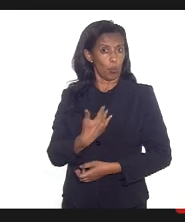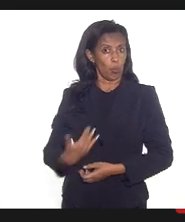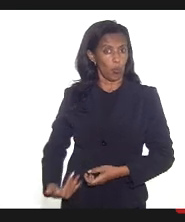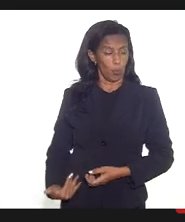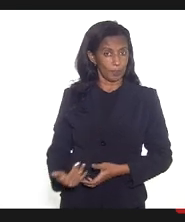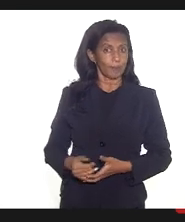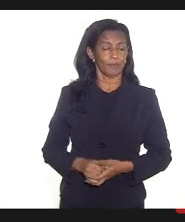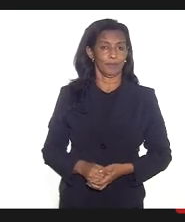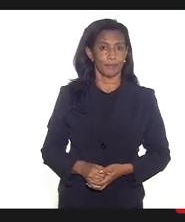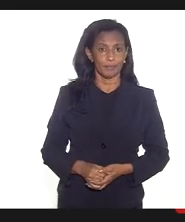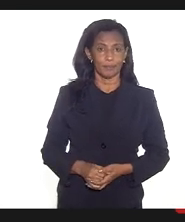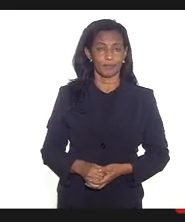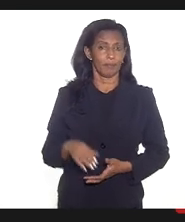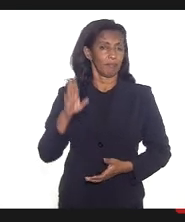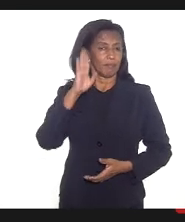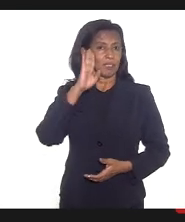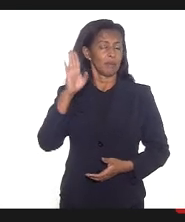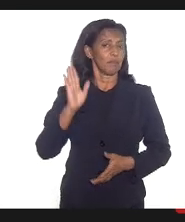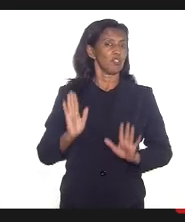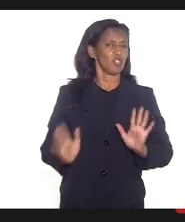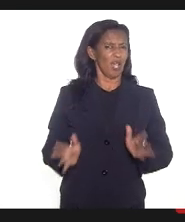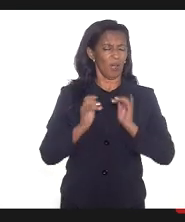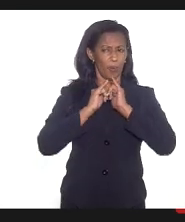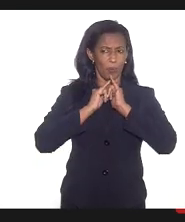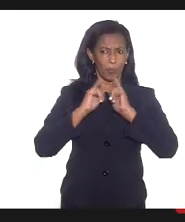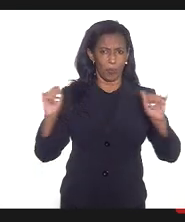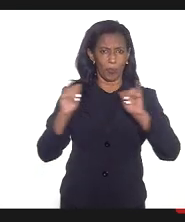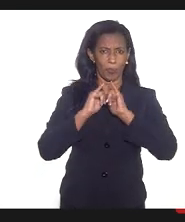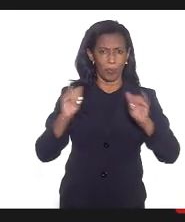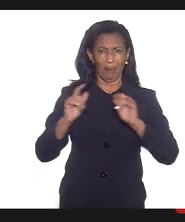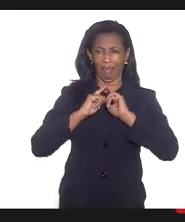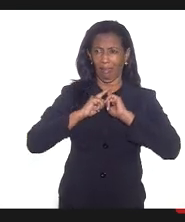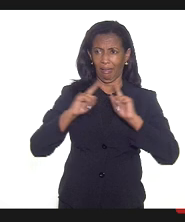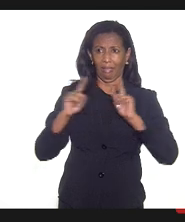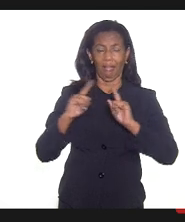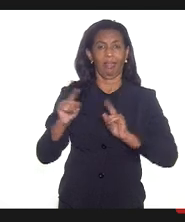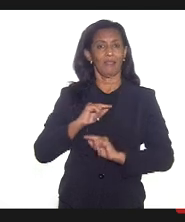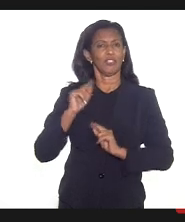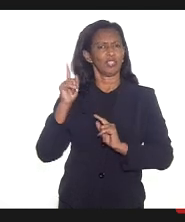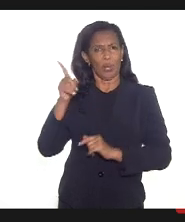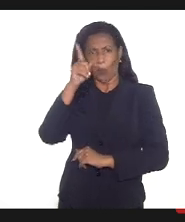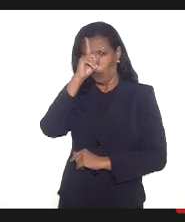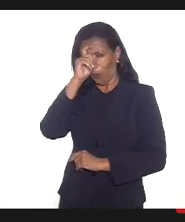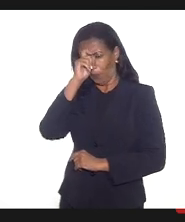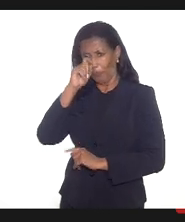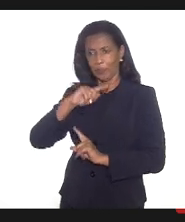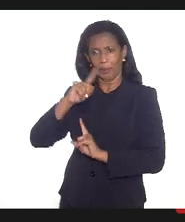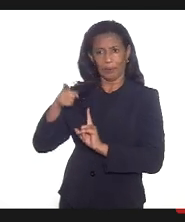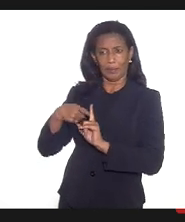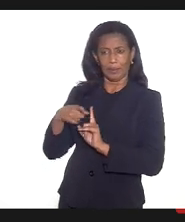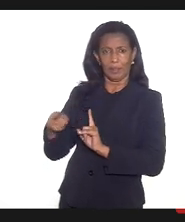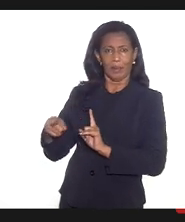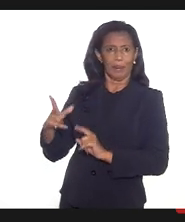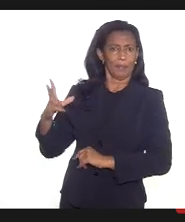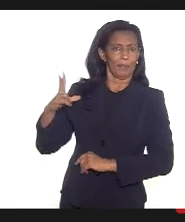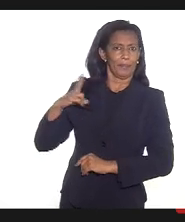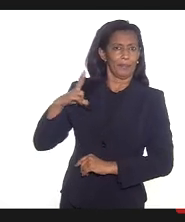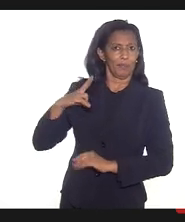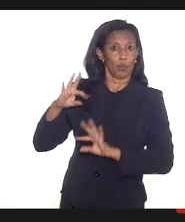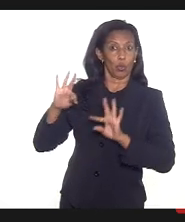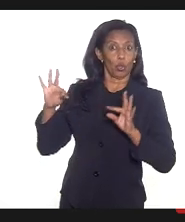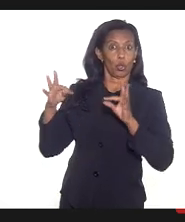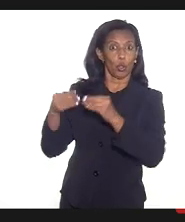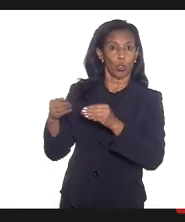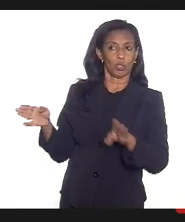principalmente a gente já vinha denunciando vários casos das maternidades privadas que foram todas